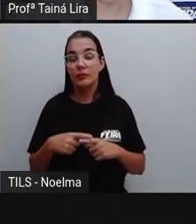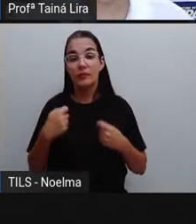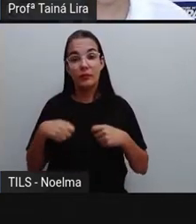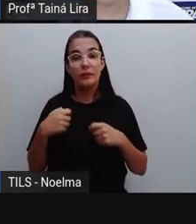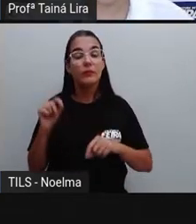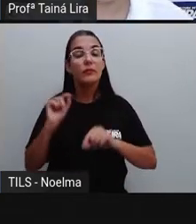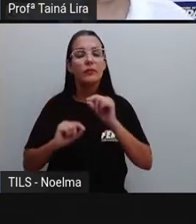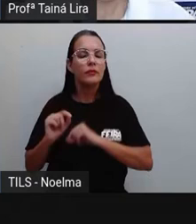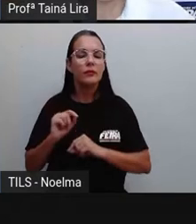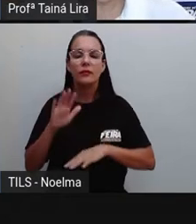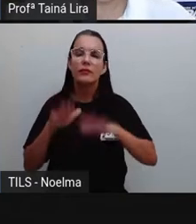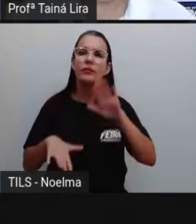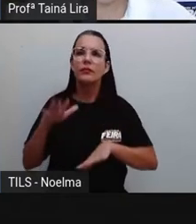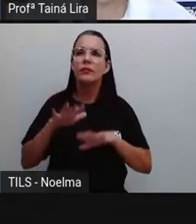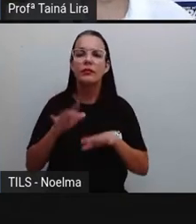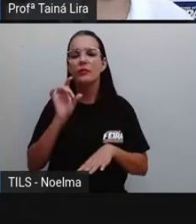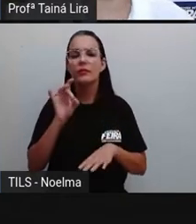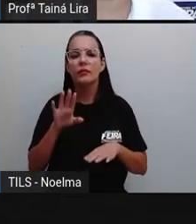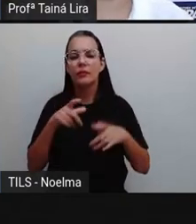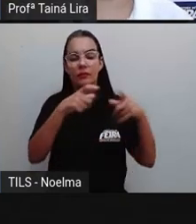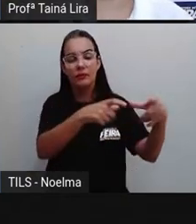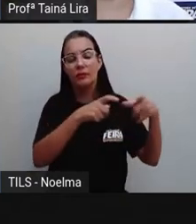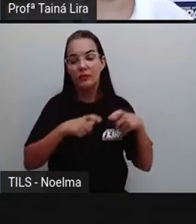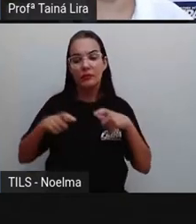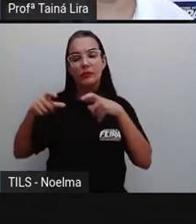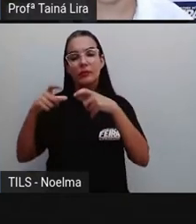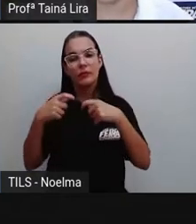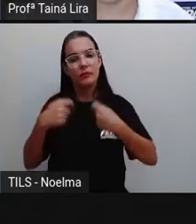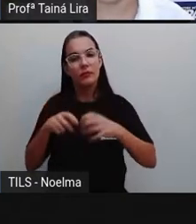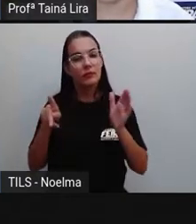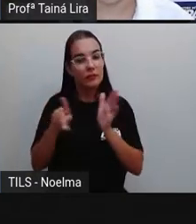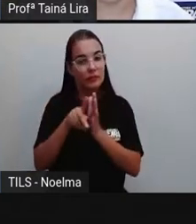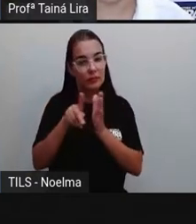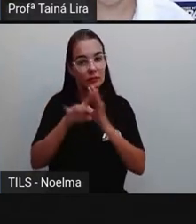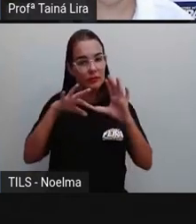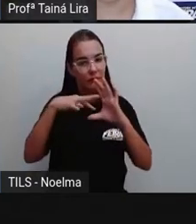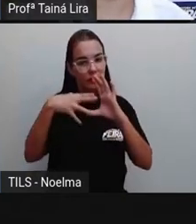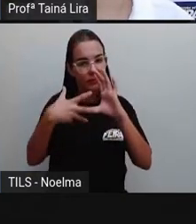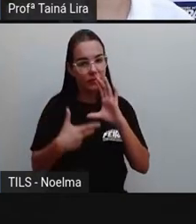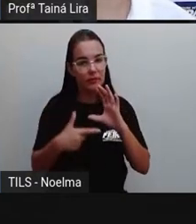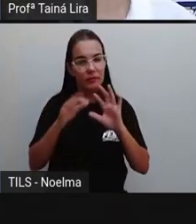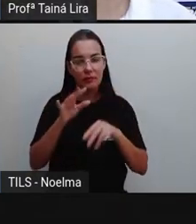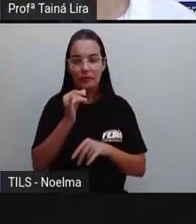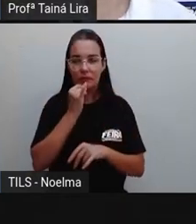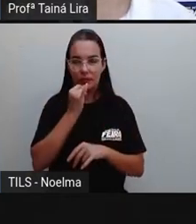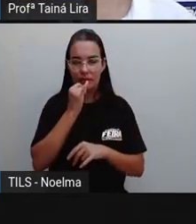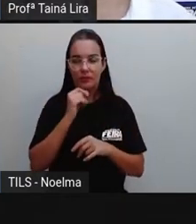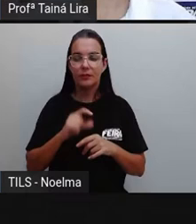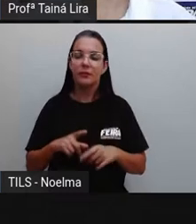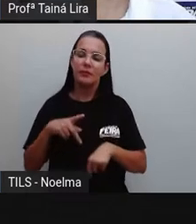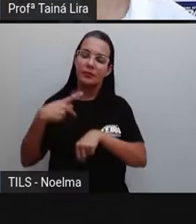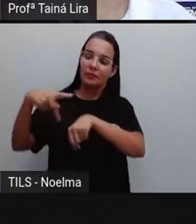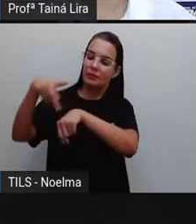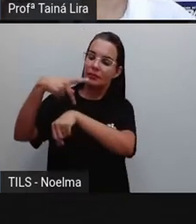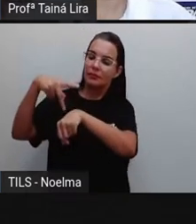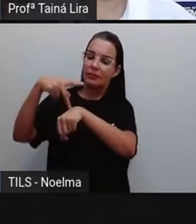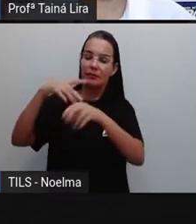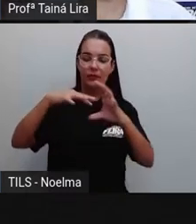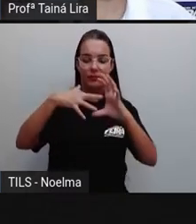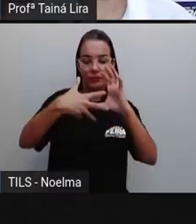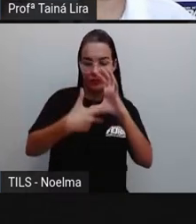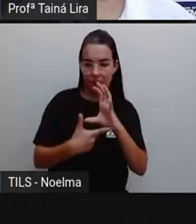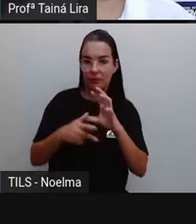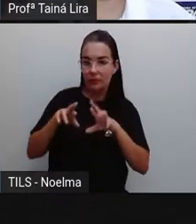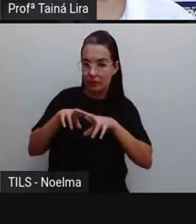geografia do lugar. Então, de repente, se eu estou em um lugar, em um país que tem as características muito